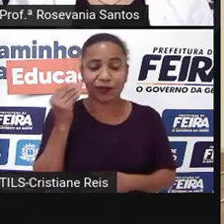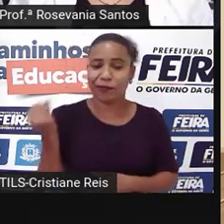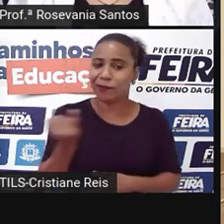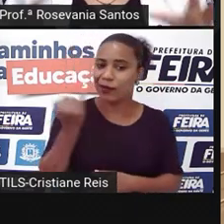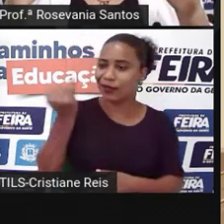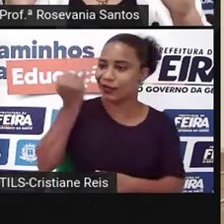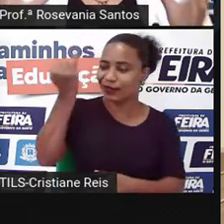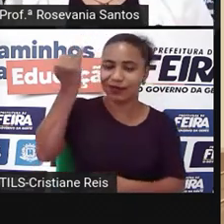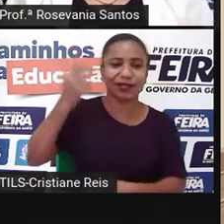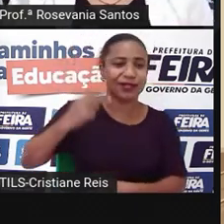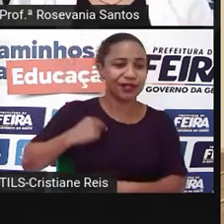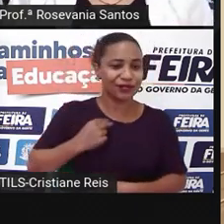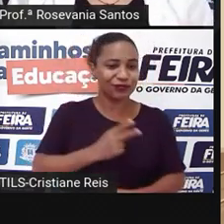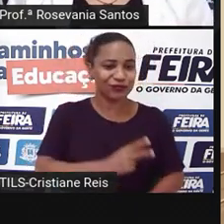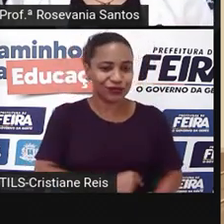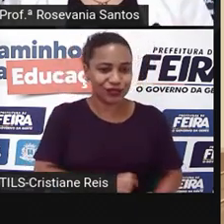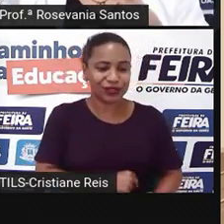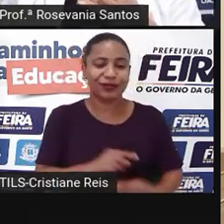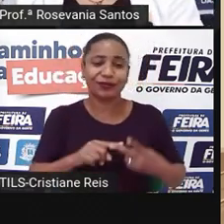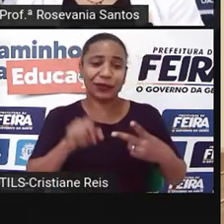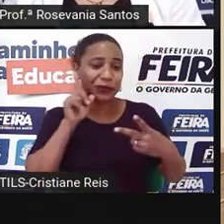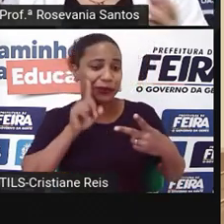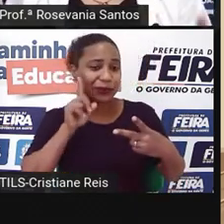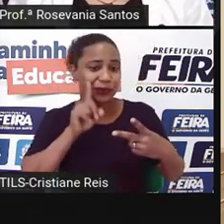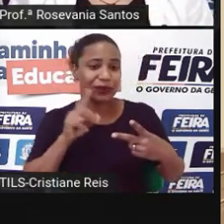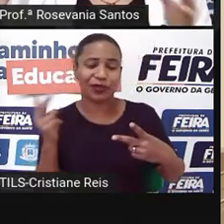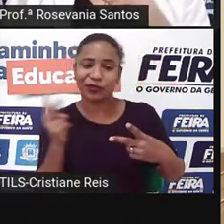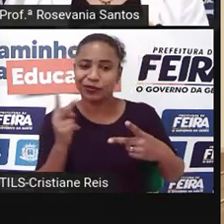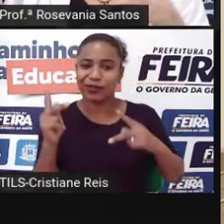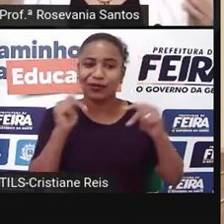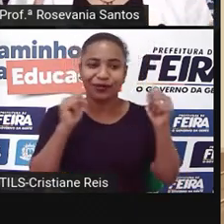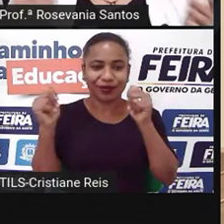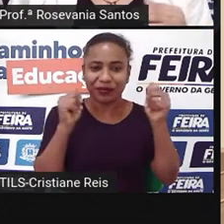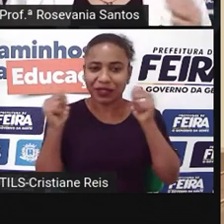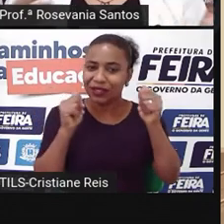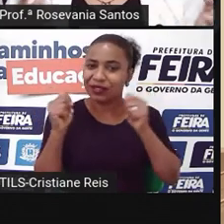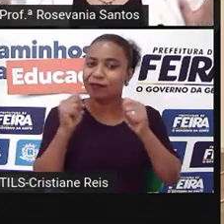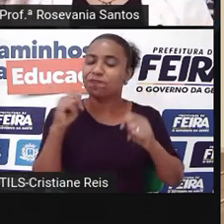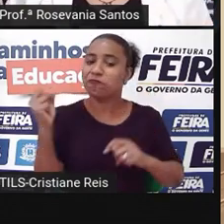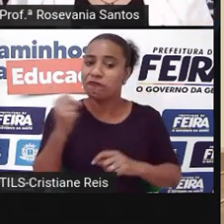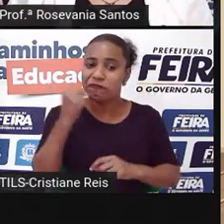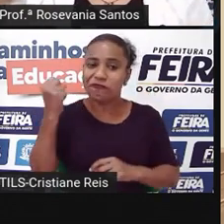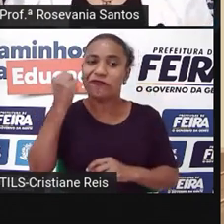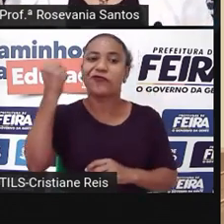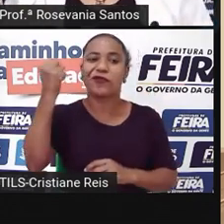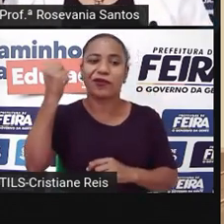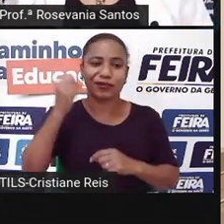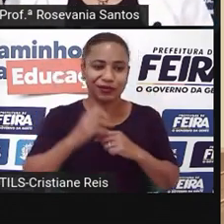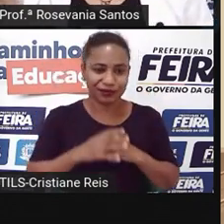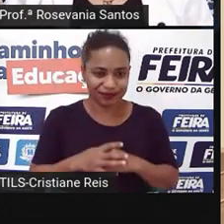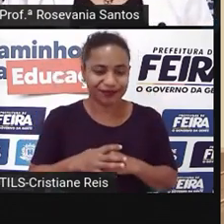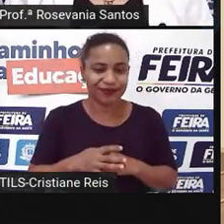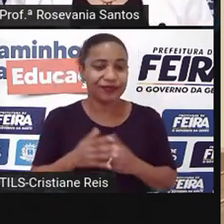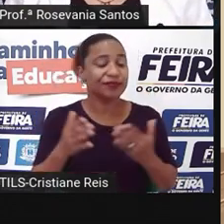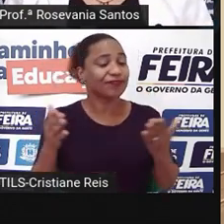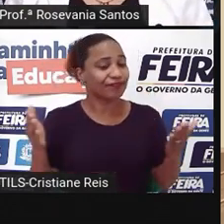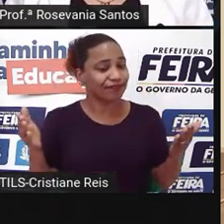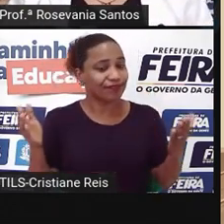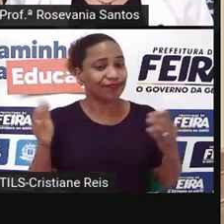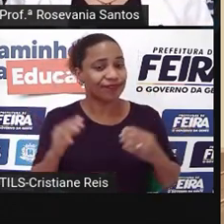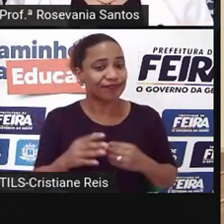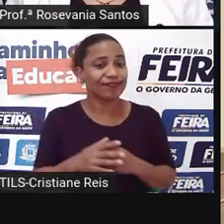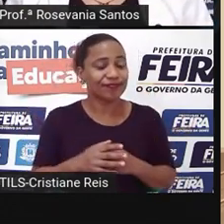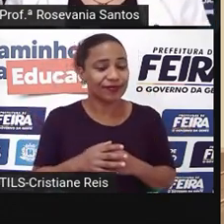países no cenário econômico e que pode interferir até com essa situação, né? No caso de